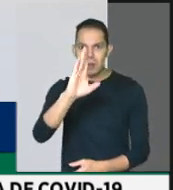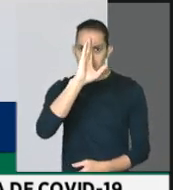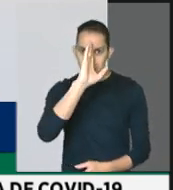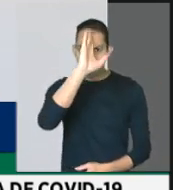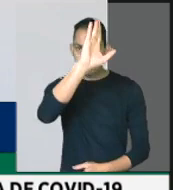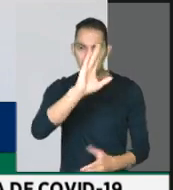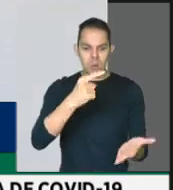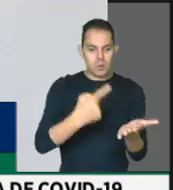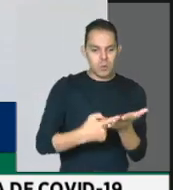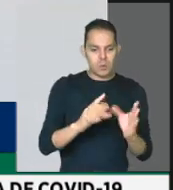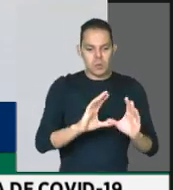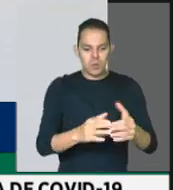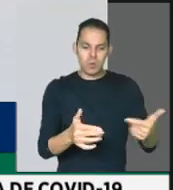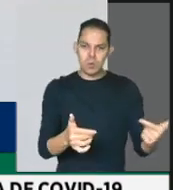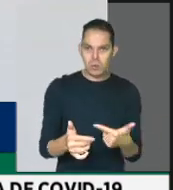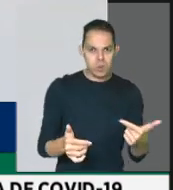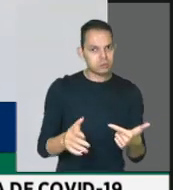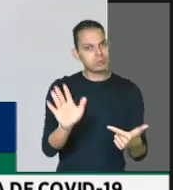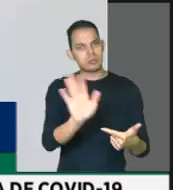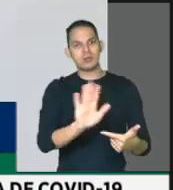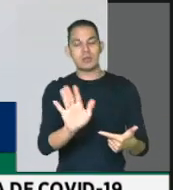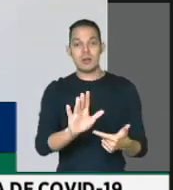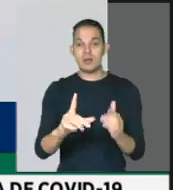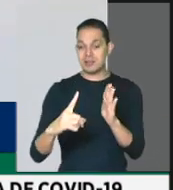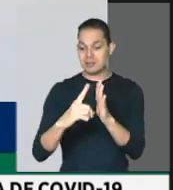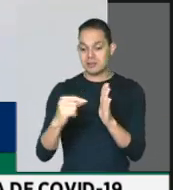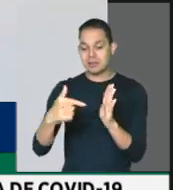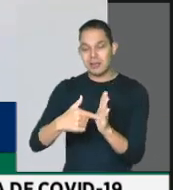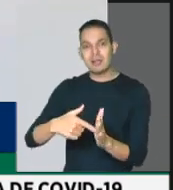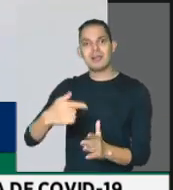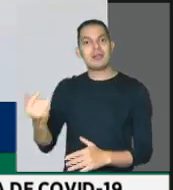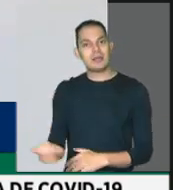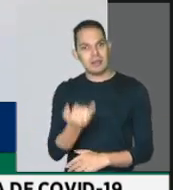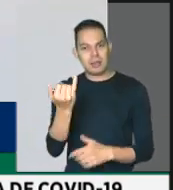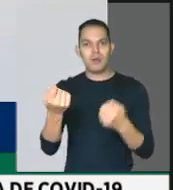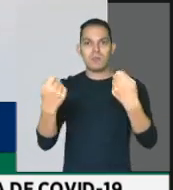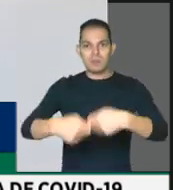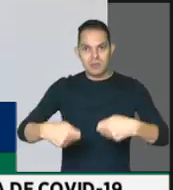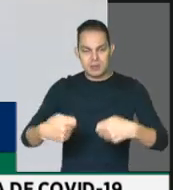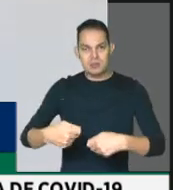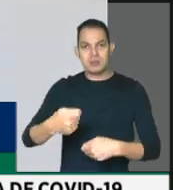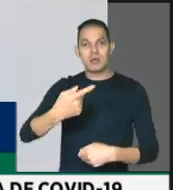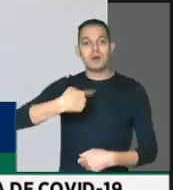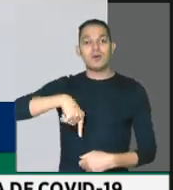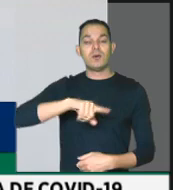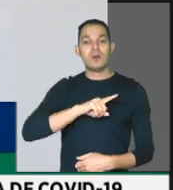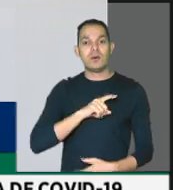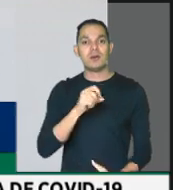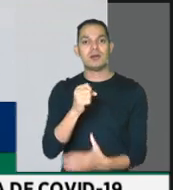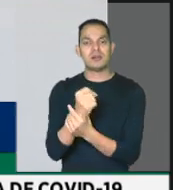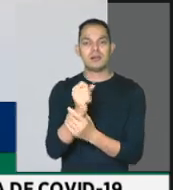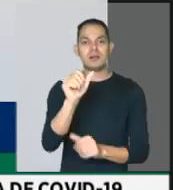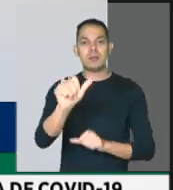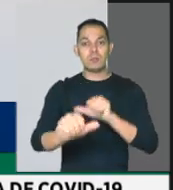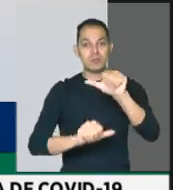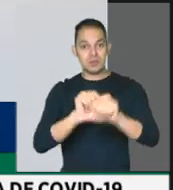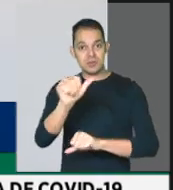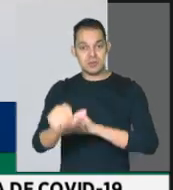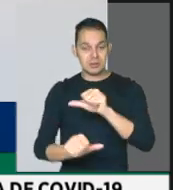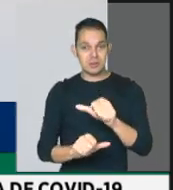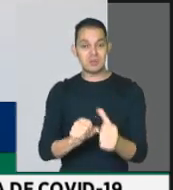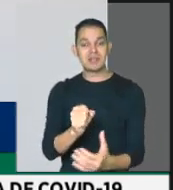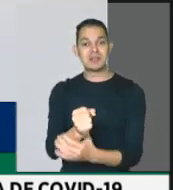em relação ao acordo coletivo. Esse destaque é necessário, nós precisamos garantir esta modificação para